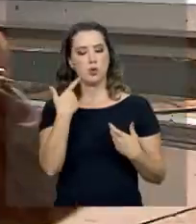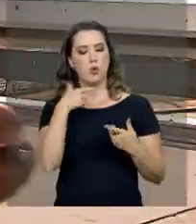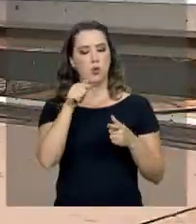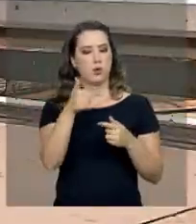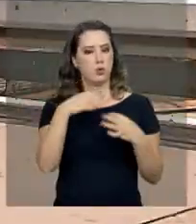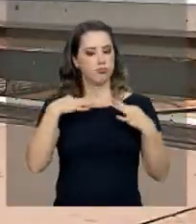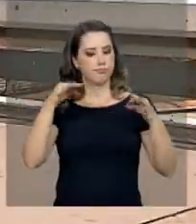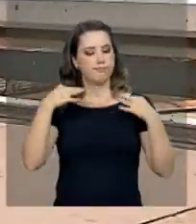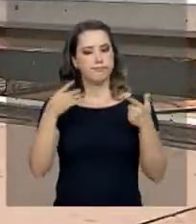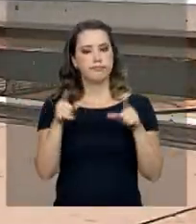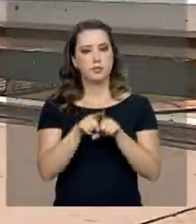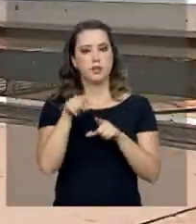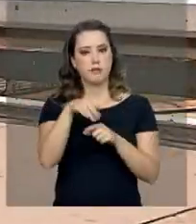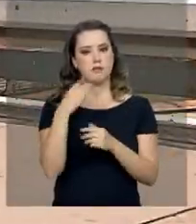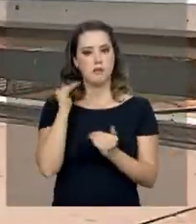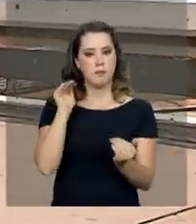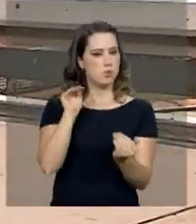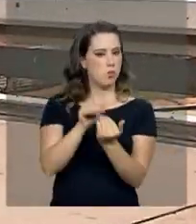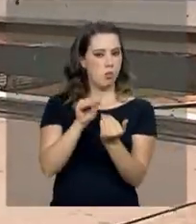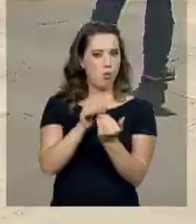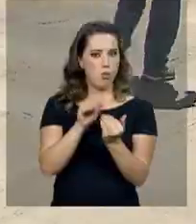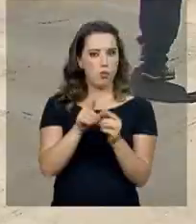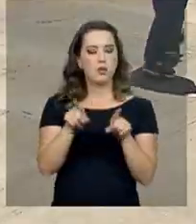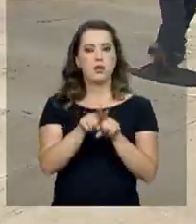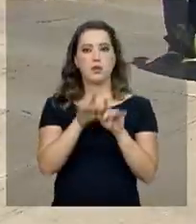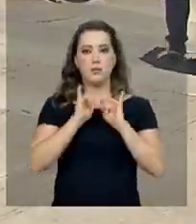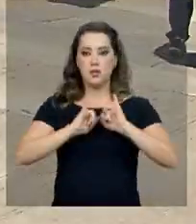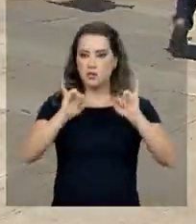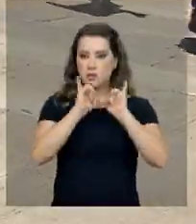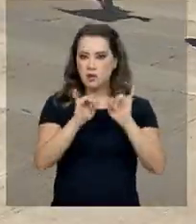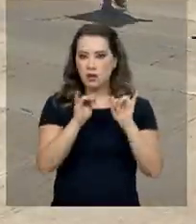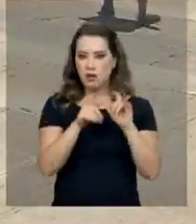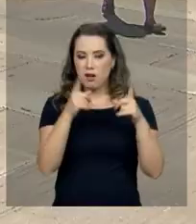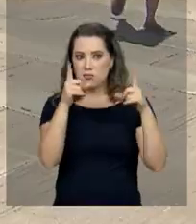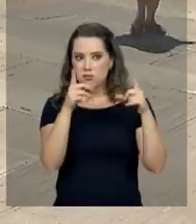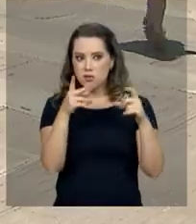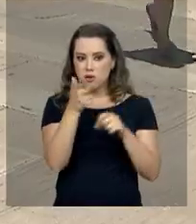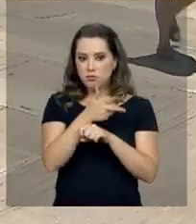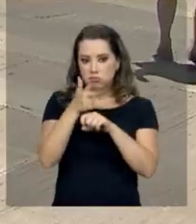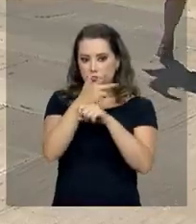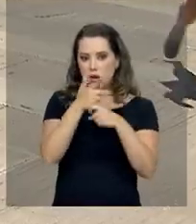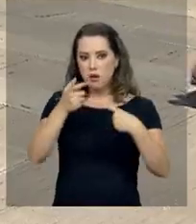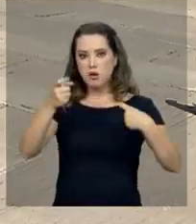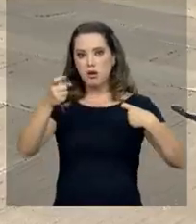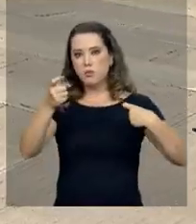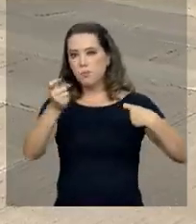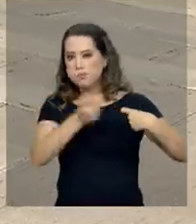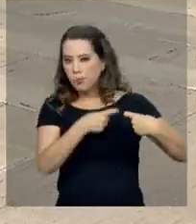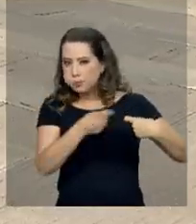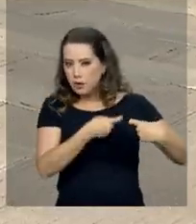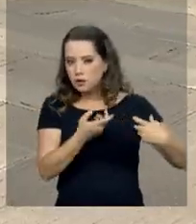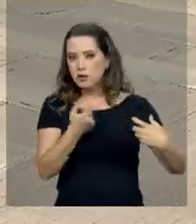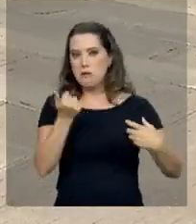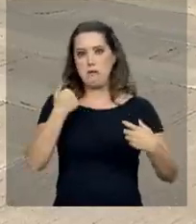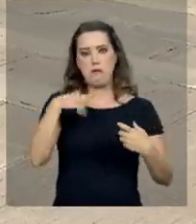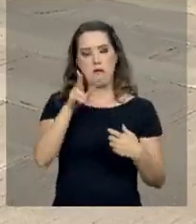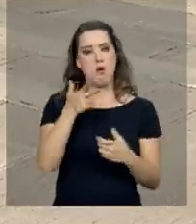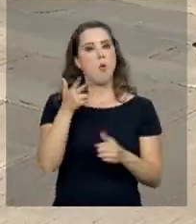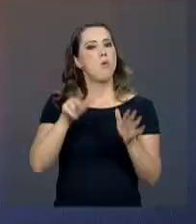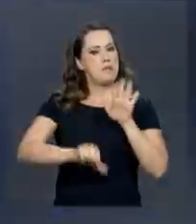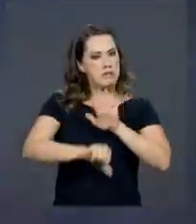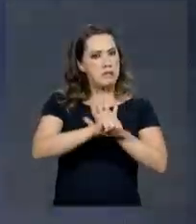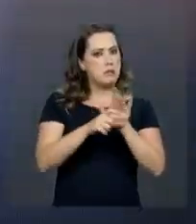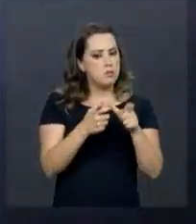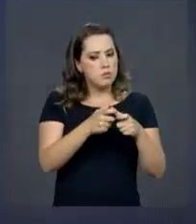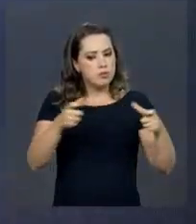vítima, além da divulgação de cenas de estupro. A pena é maior se for divulgada por pessoa próxima à vítima. A nova lei